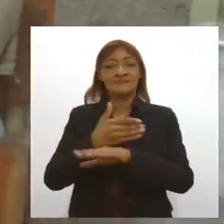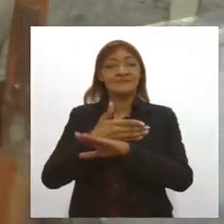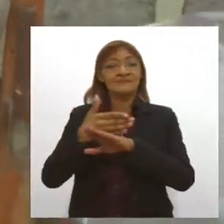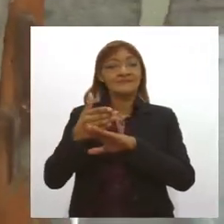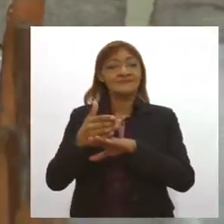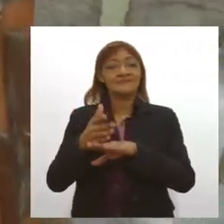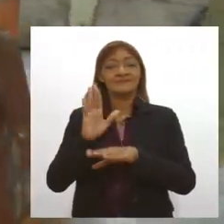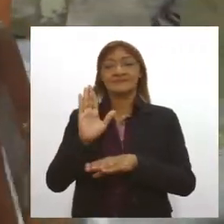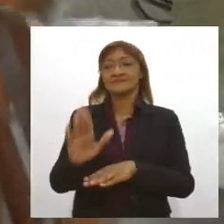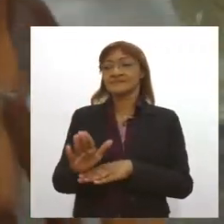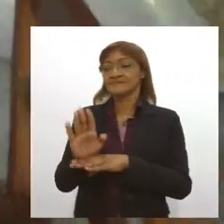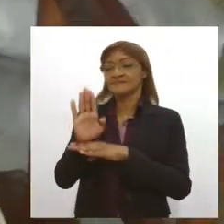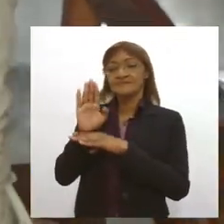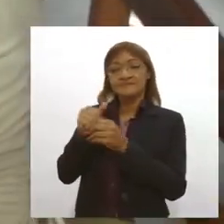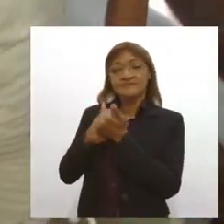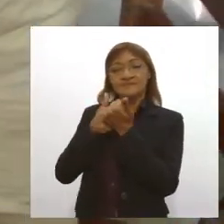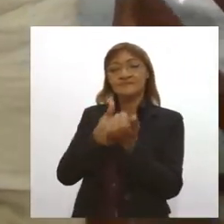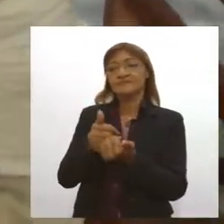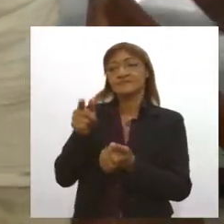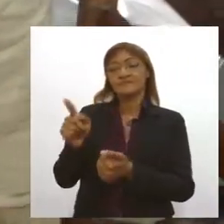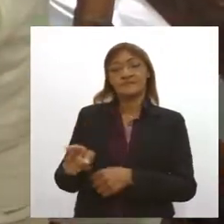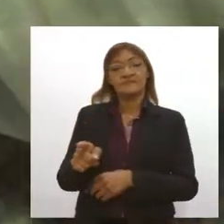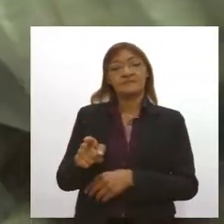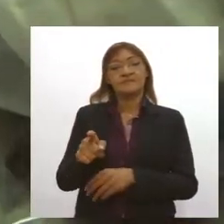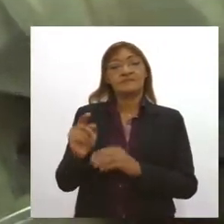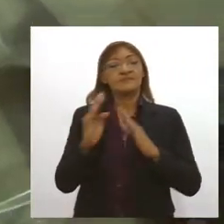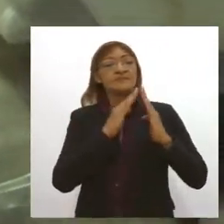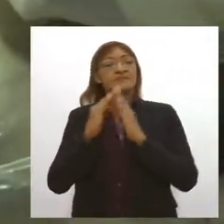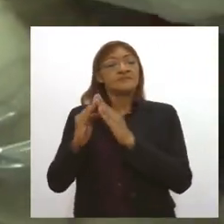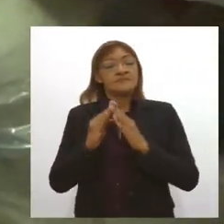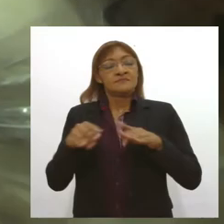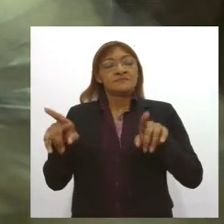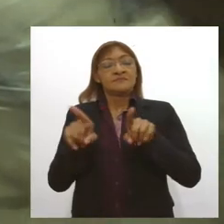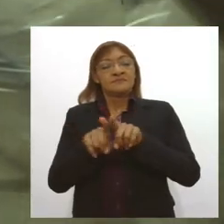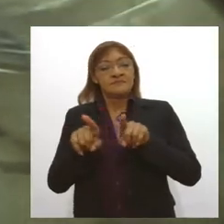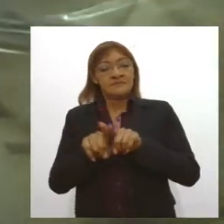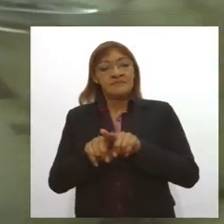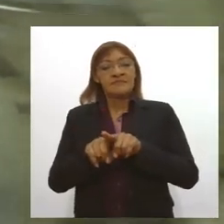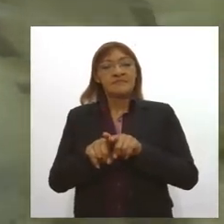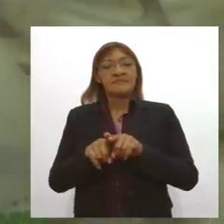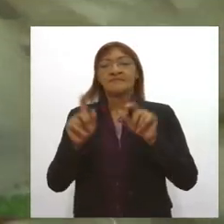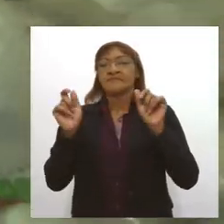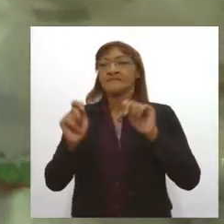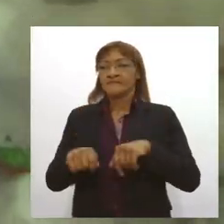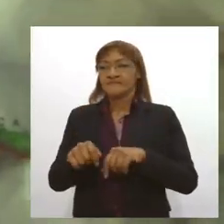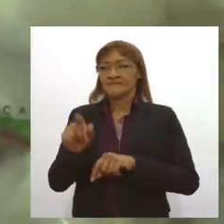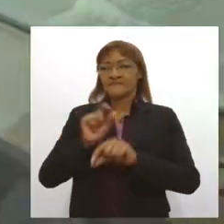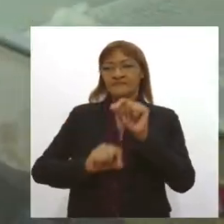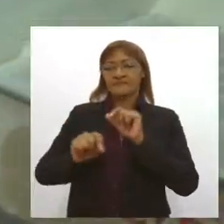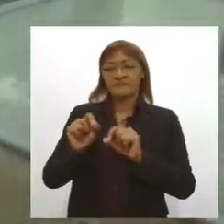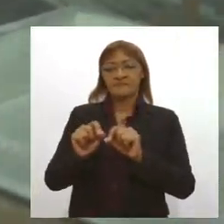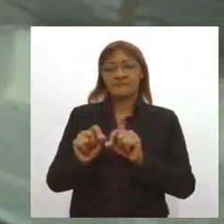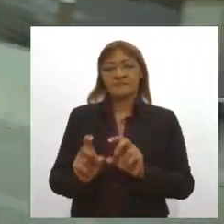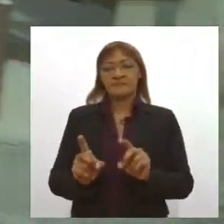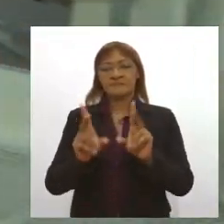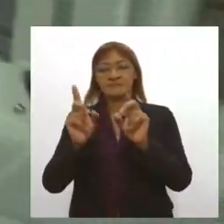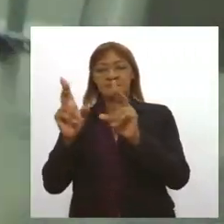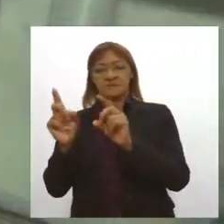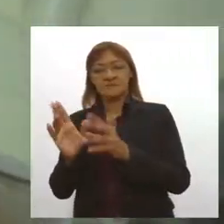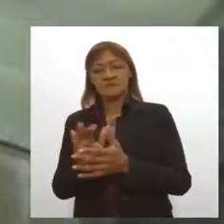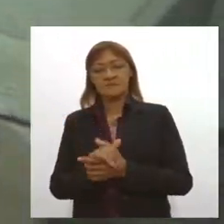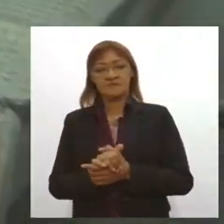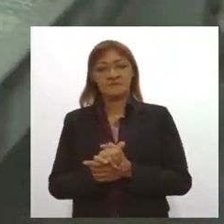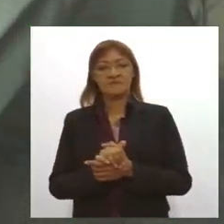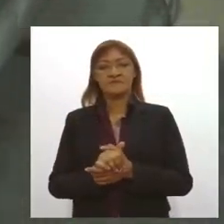agricultores da região e até de cidades vizinhas o escoamento de boa parte da produção na cooperativa